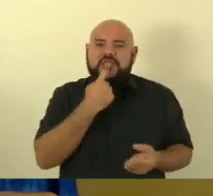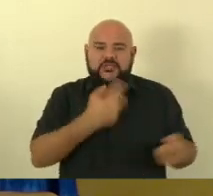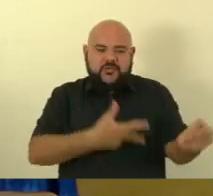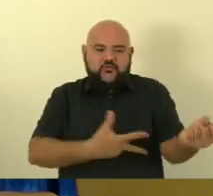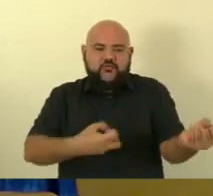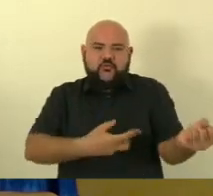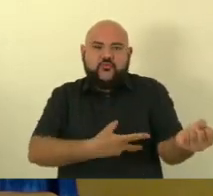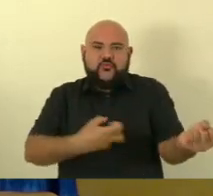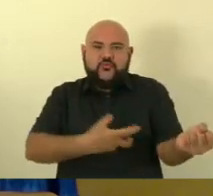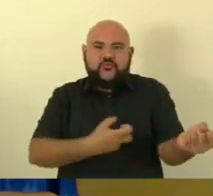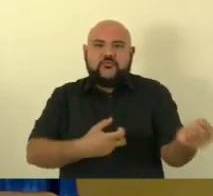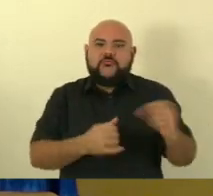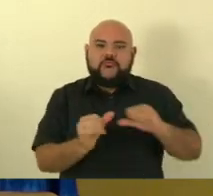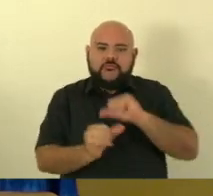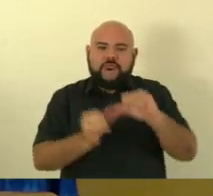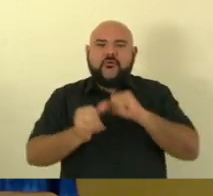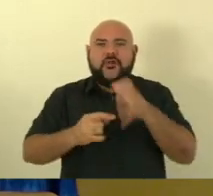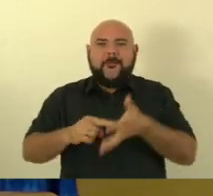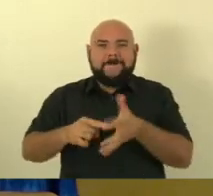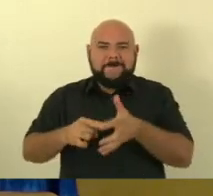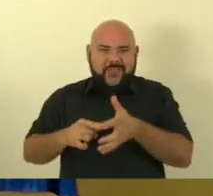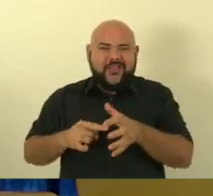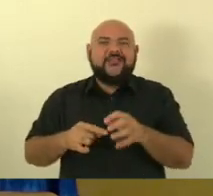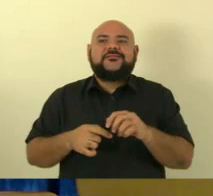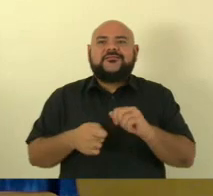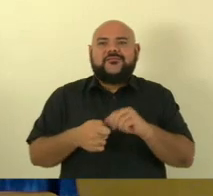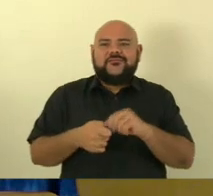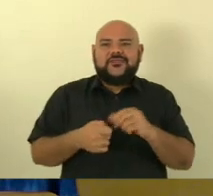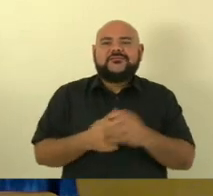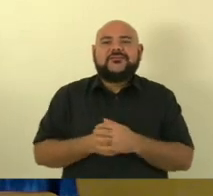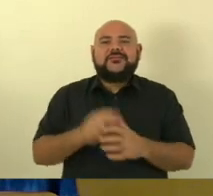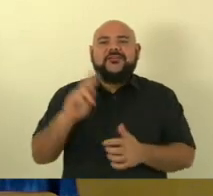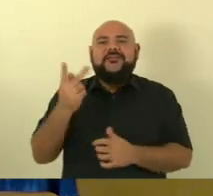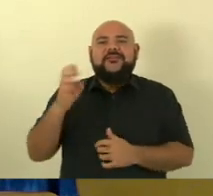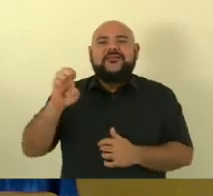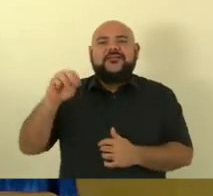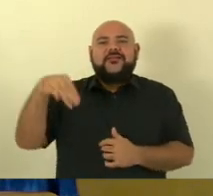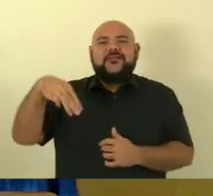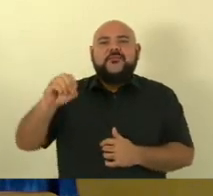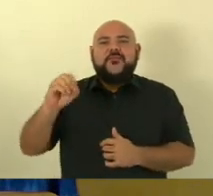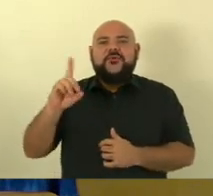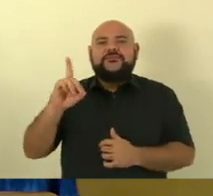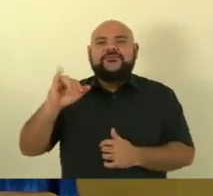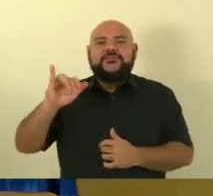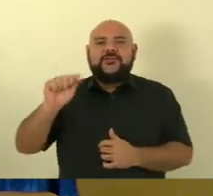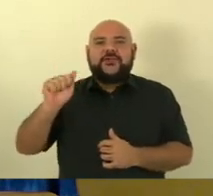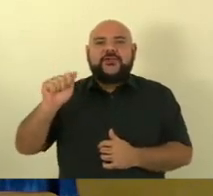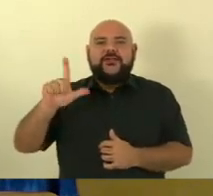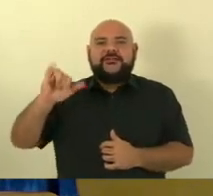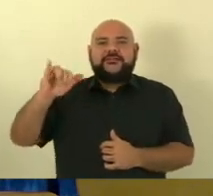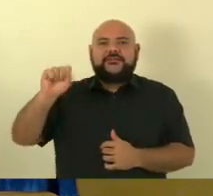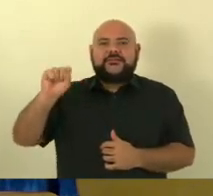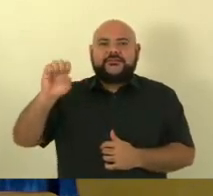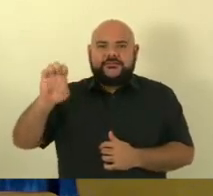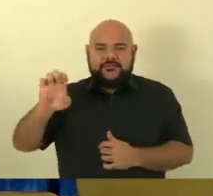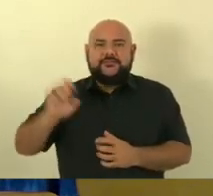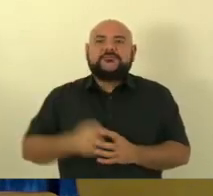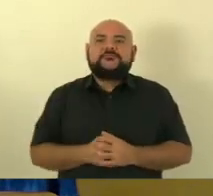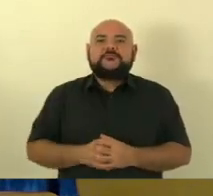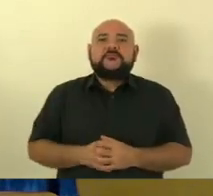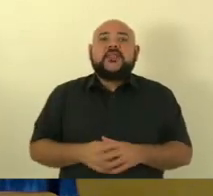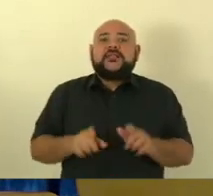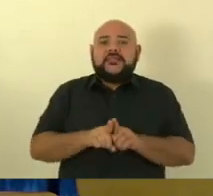temos condições perfeitas lá de toda a região do Caparol dar ser uma referência de pequenas cirurgias